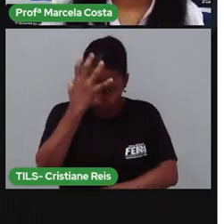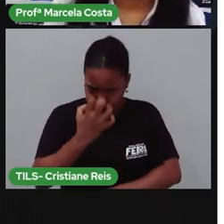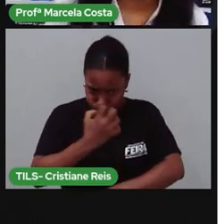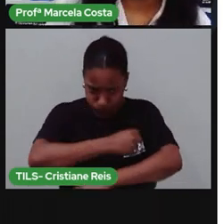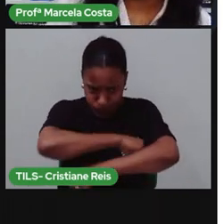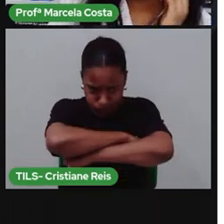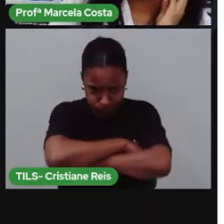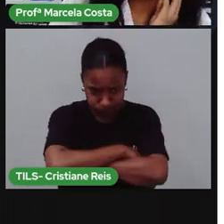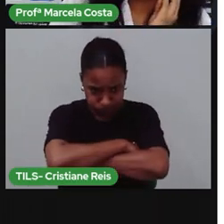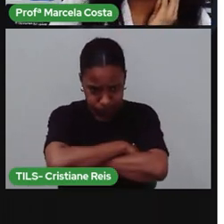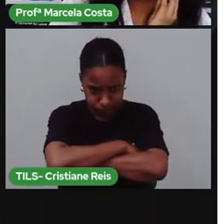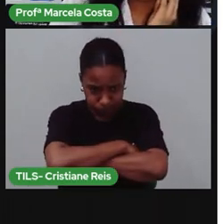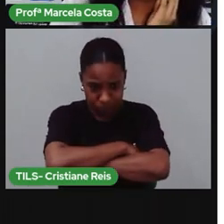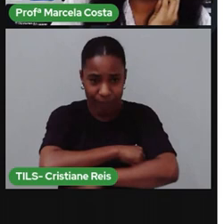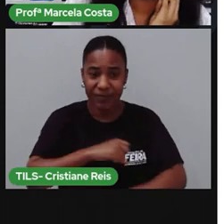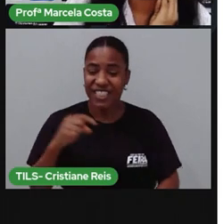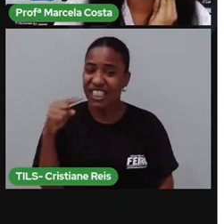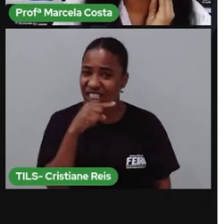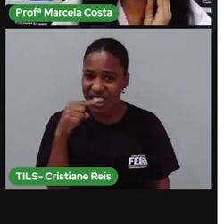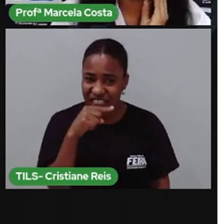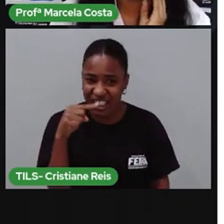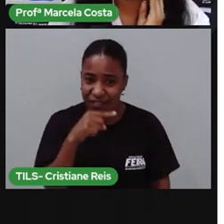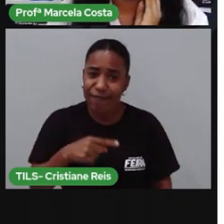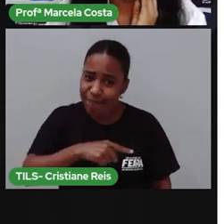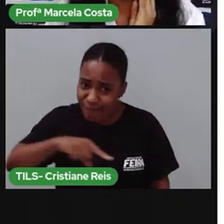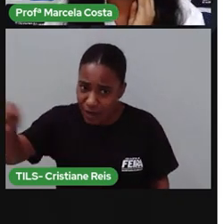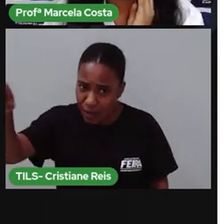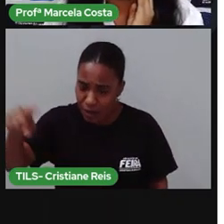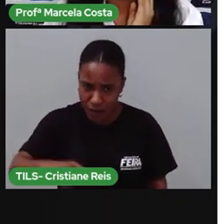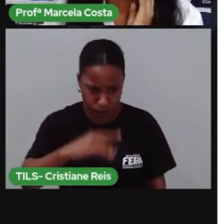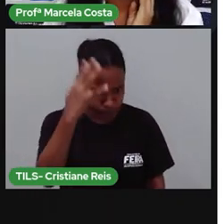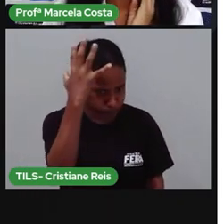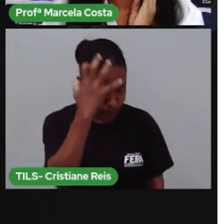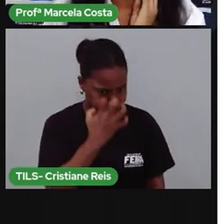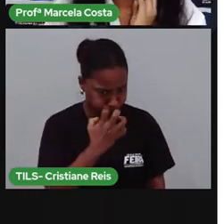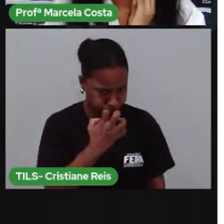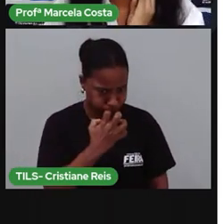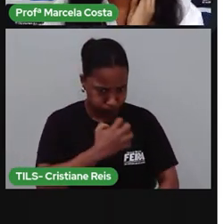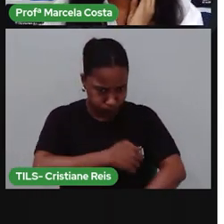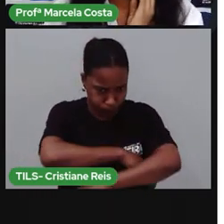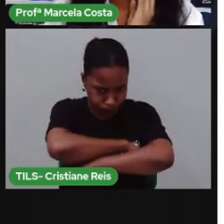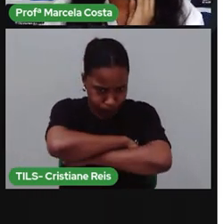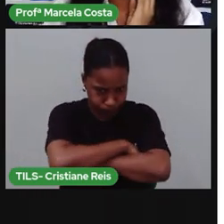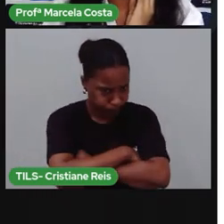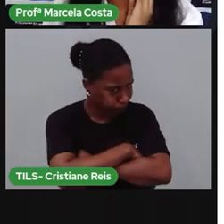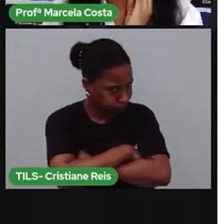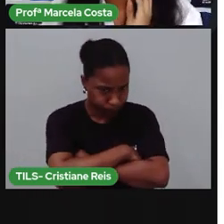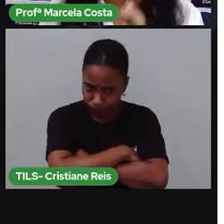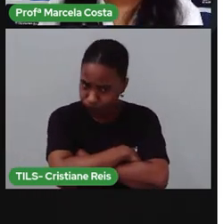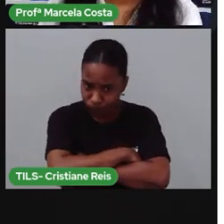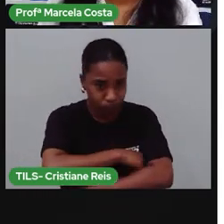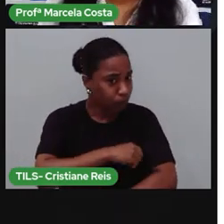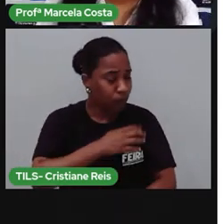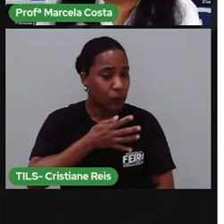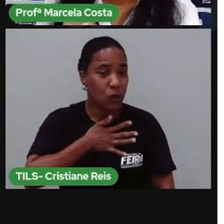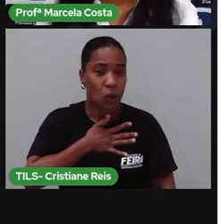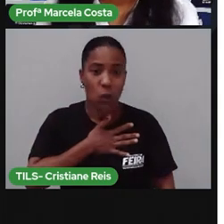Quando falava para ela escovar os dentes, fazia uma cara feia. Não gostava.